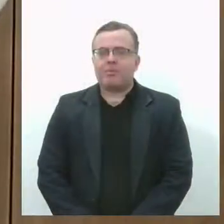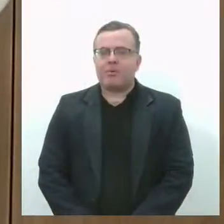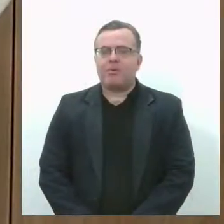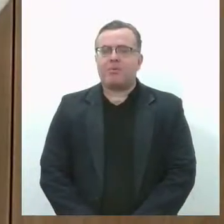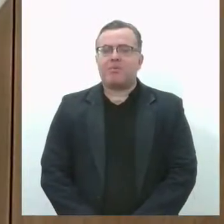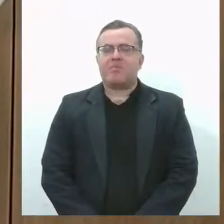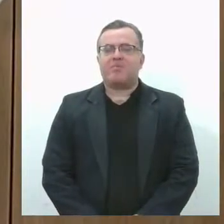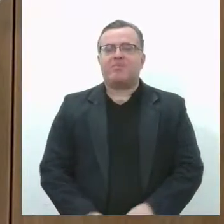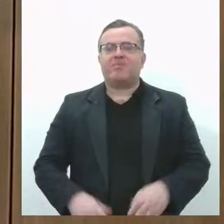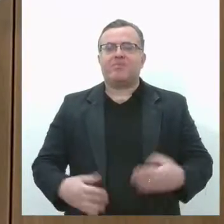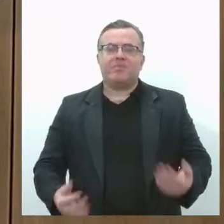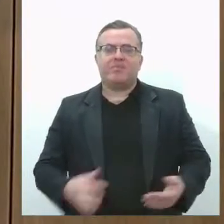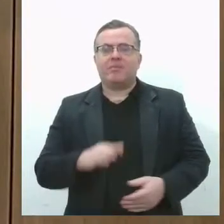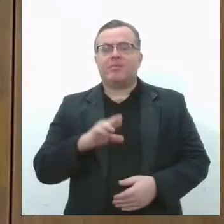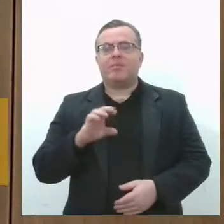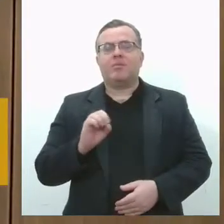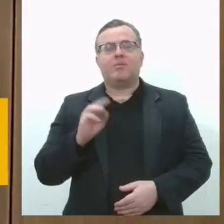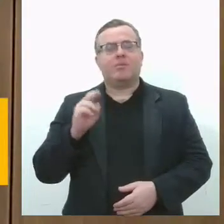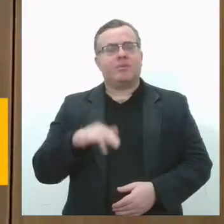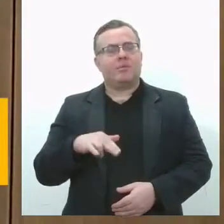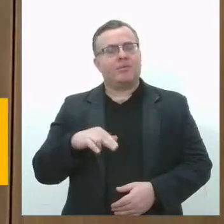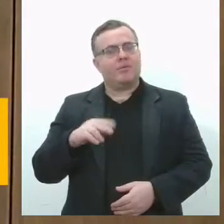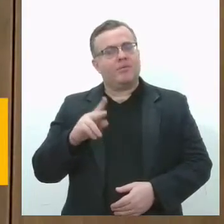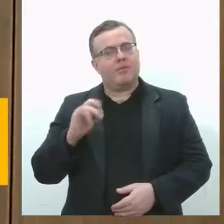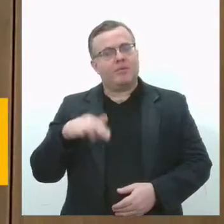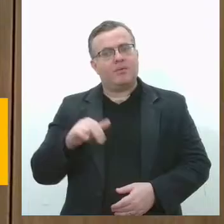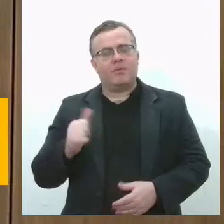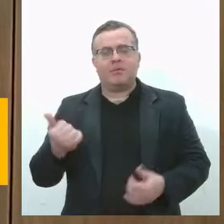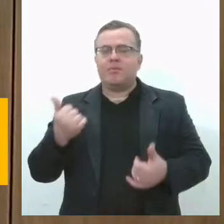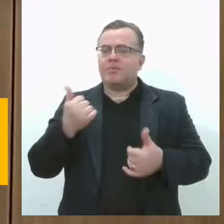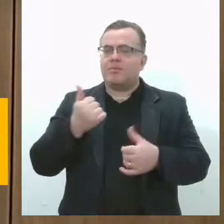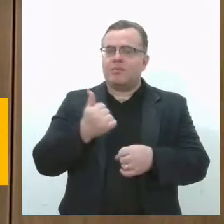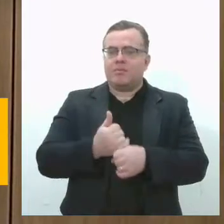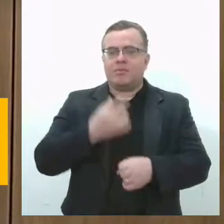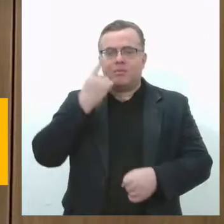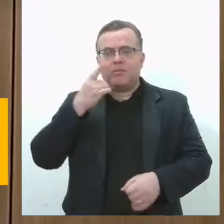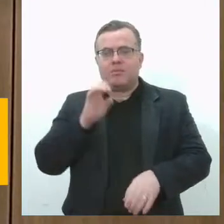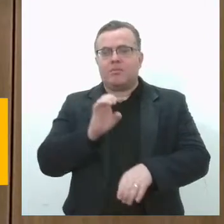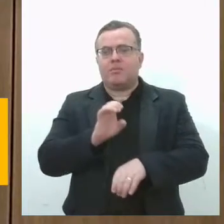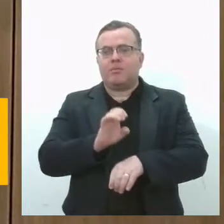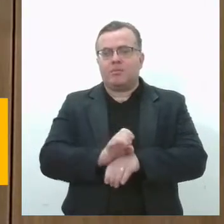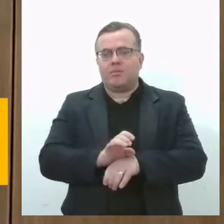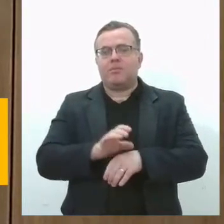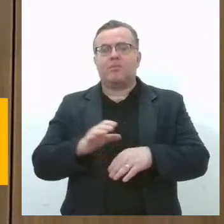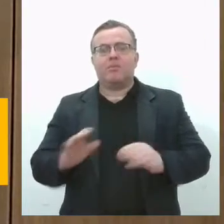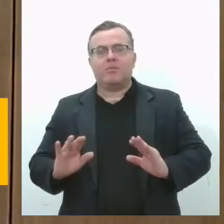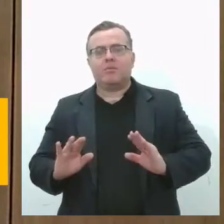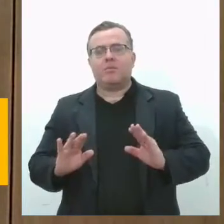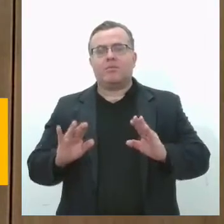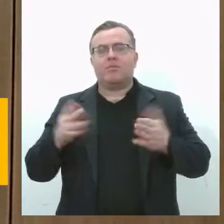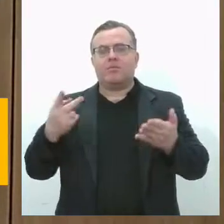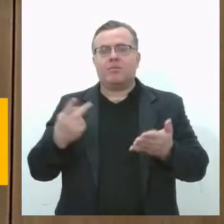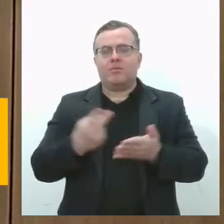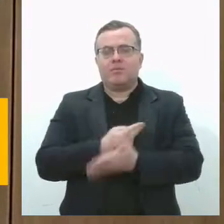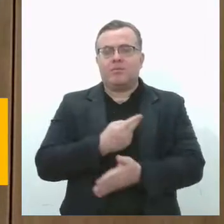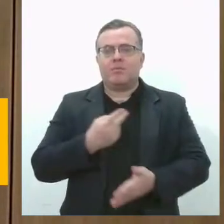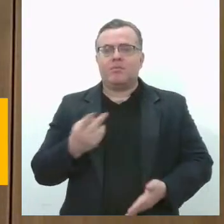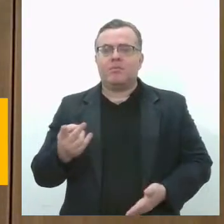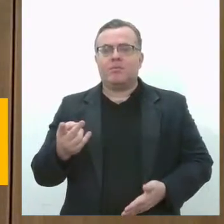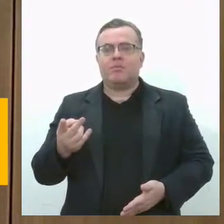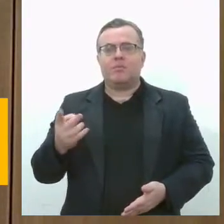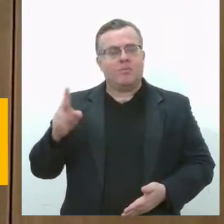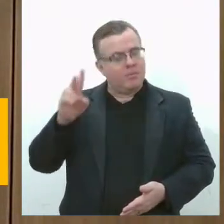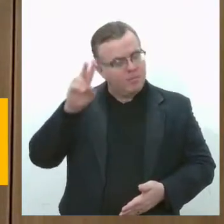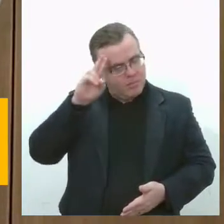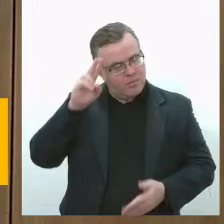Robson Viana, do PT, tomou posse como deputado estadual em solenidade realizada nesta quinta-feira no gabinete